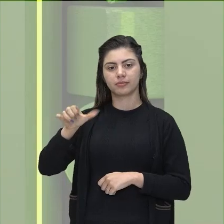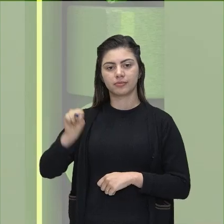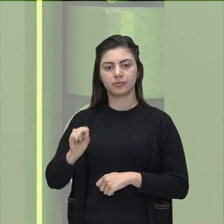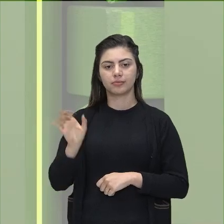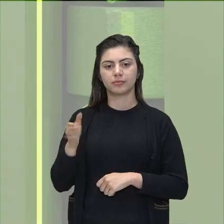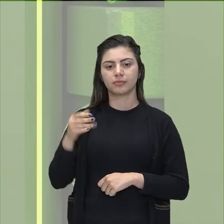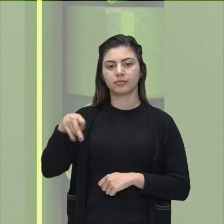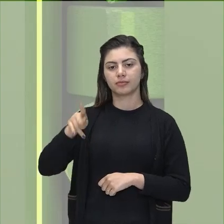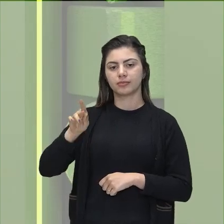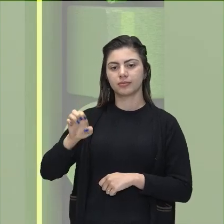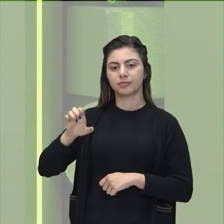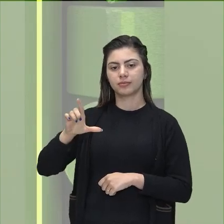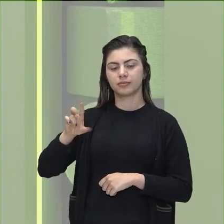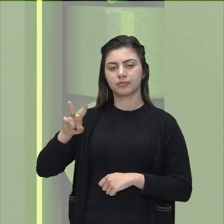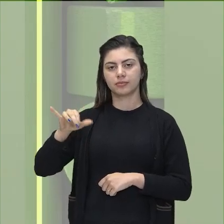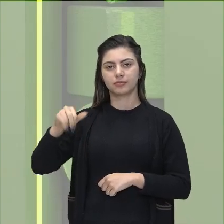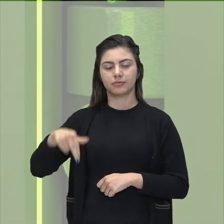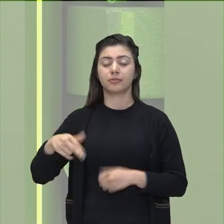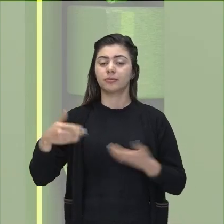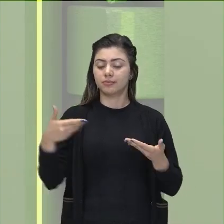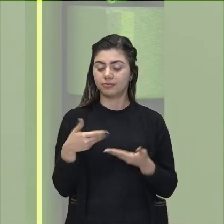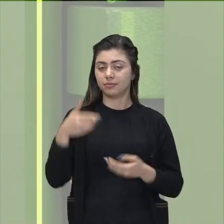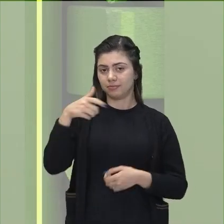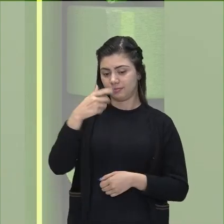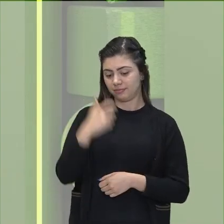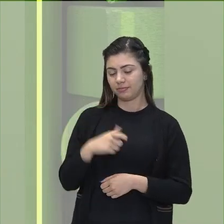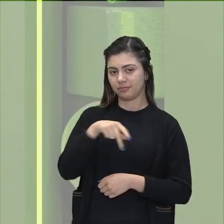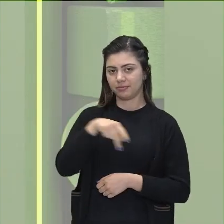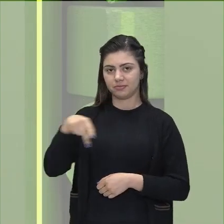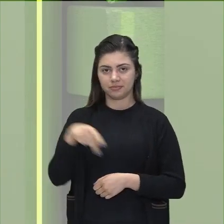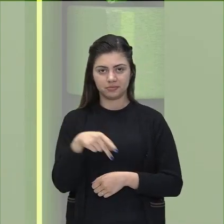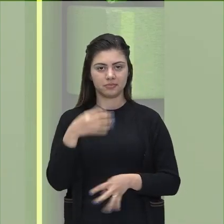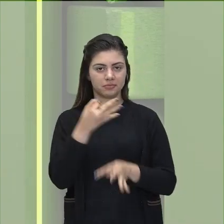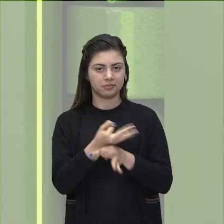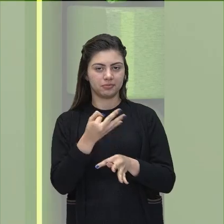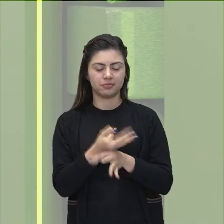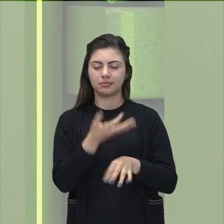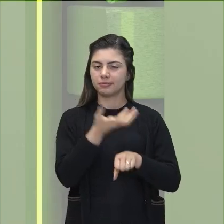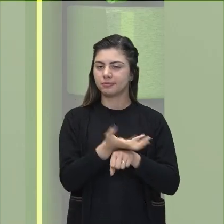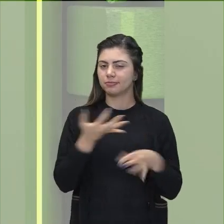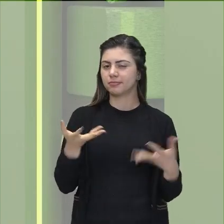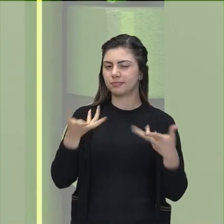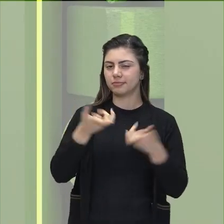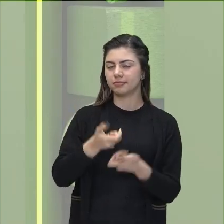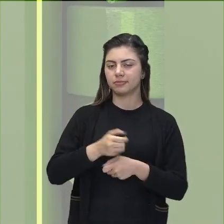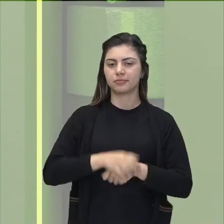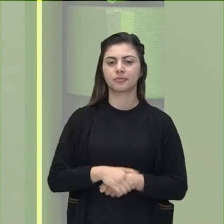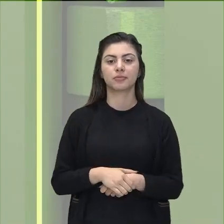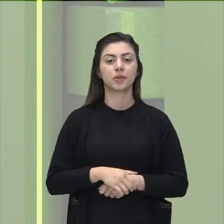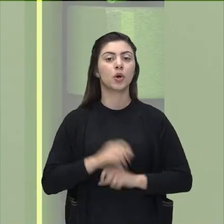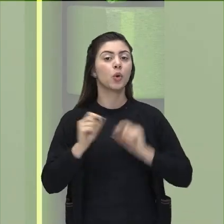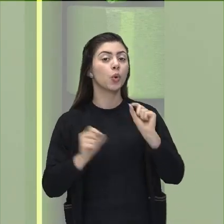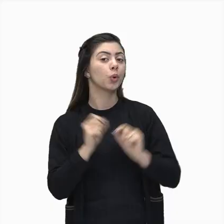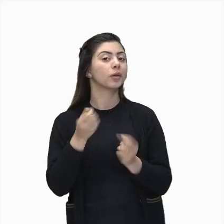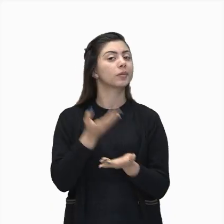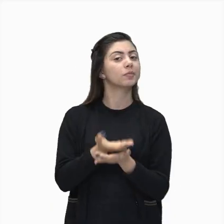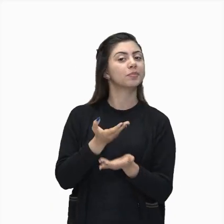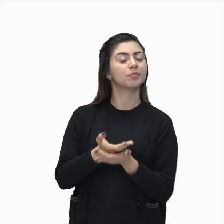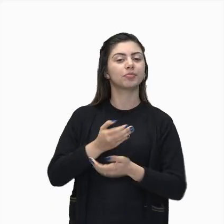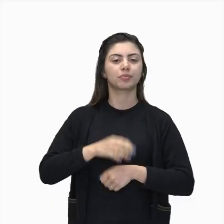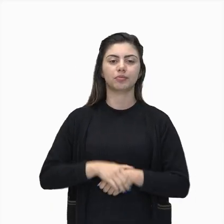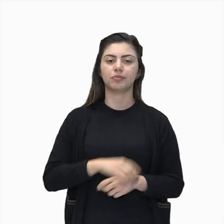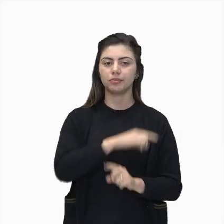o Lorde da Física, e estou aqui para lhe auxiliar nessa disciplina maravilhosa. Vamos ver com a nossa aula de hoje?